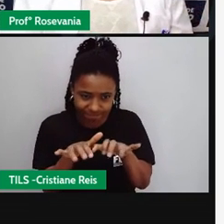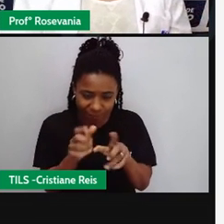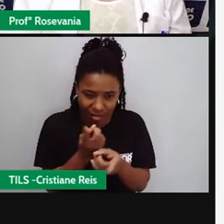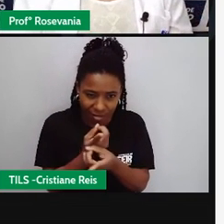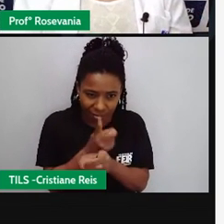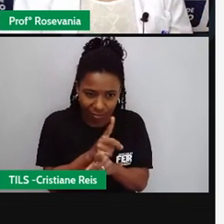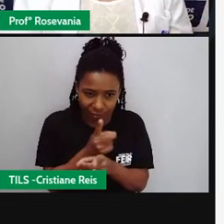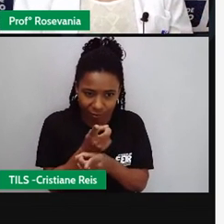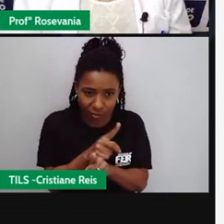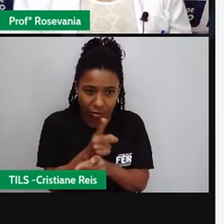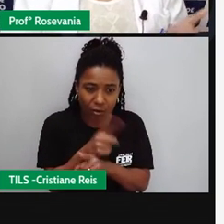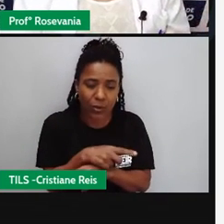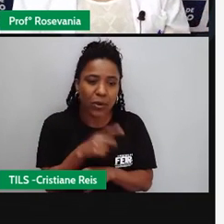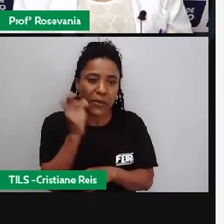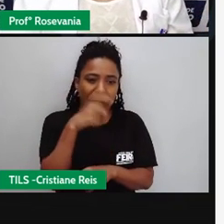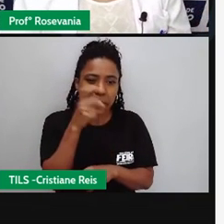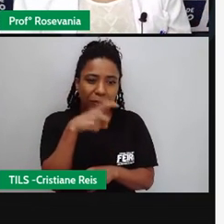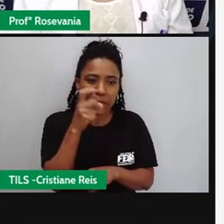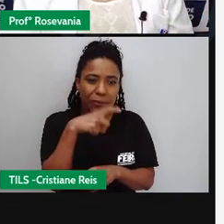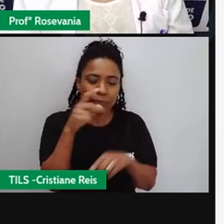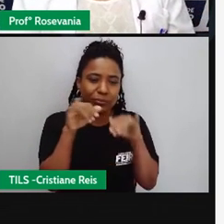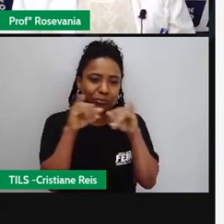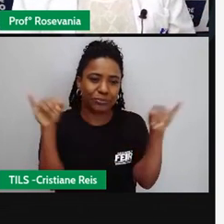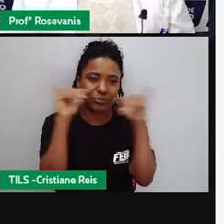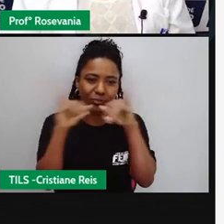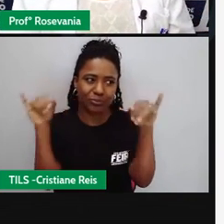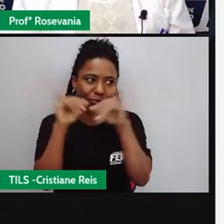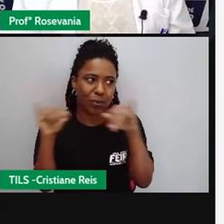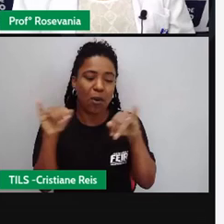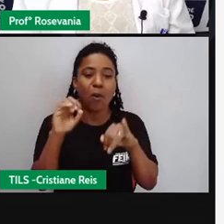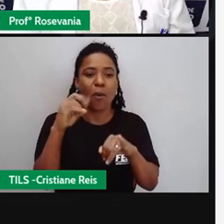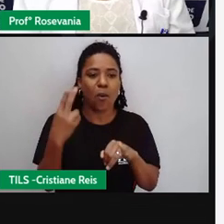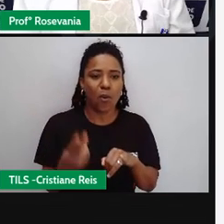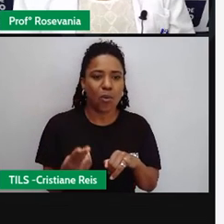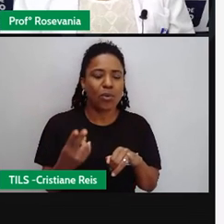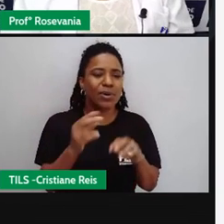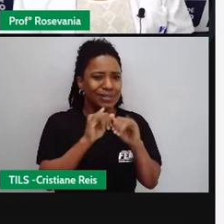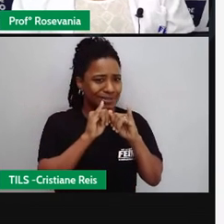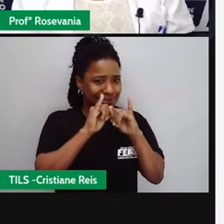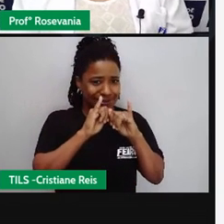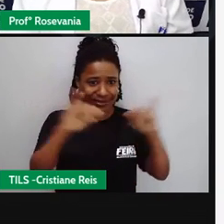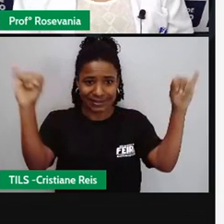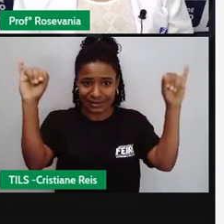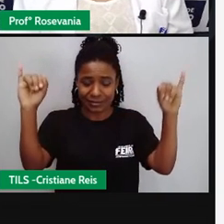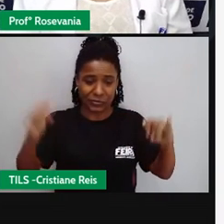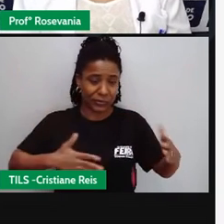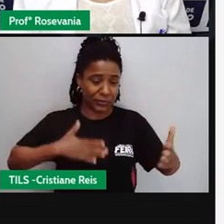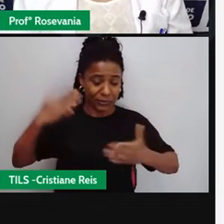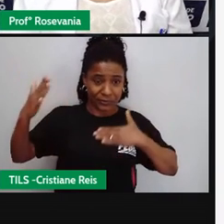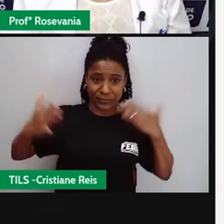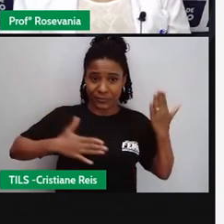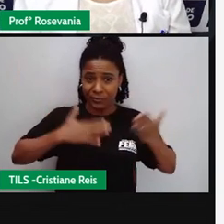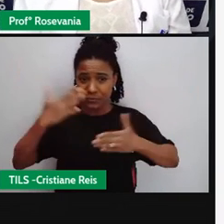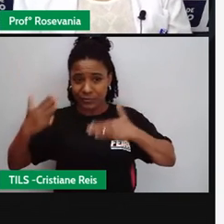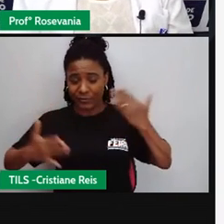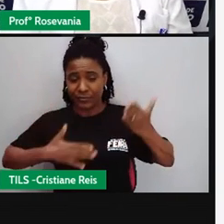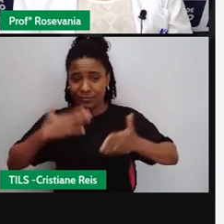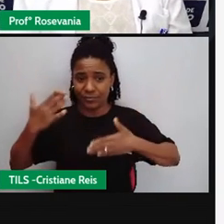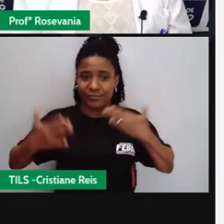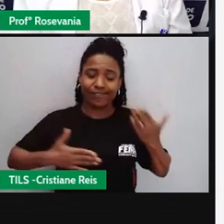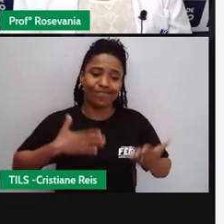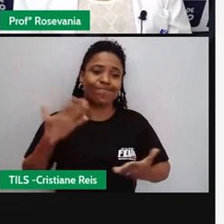ou para criar pânico para as pessoas e isso tem sido o problema desse mundo digital,